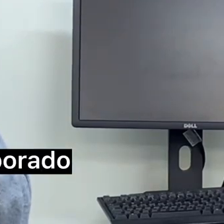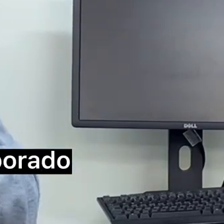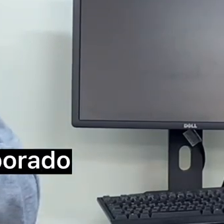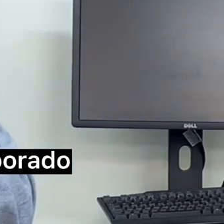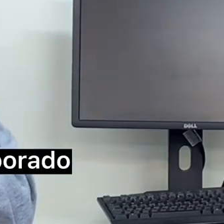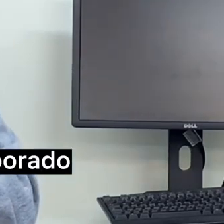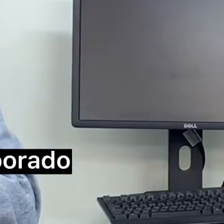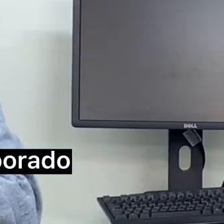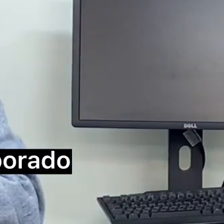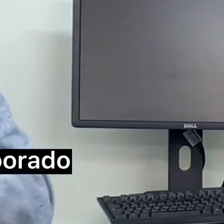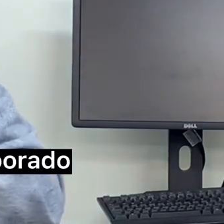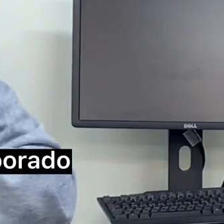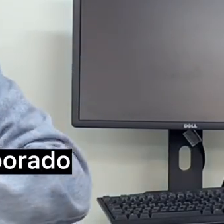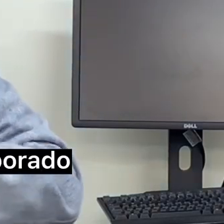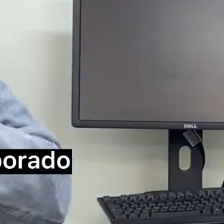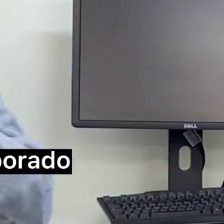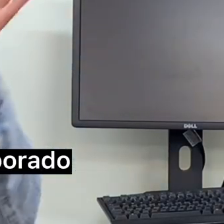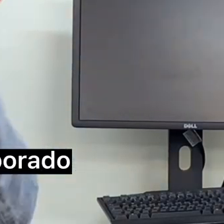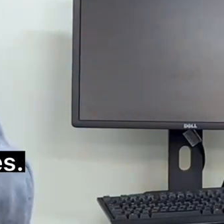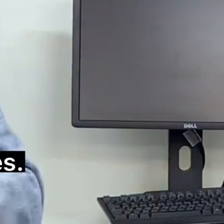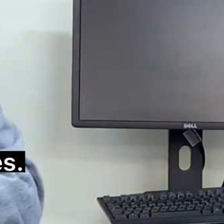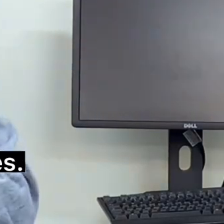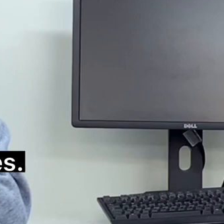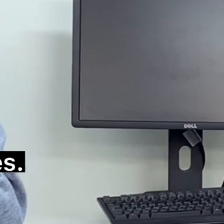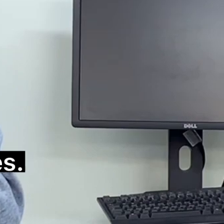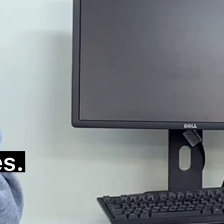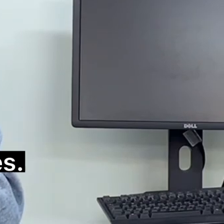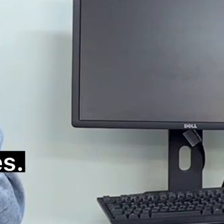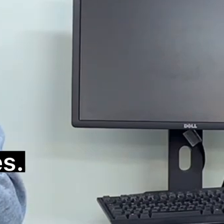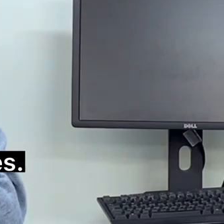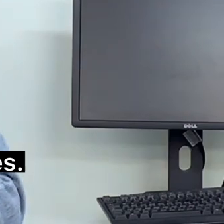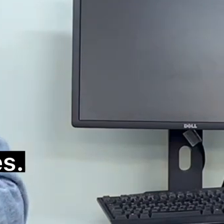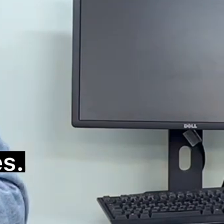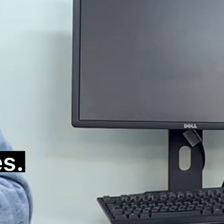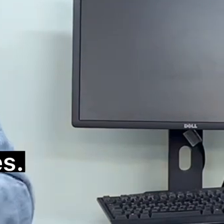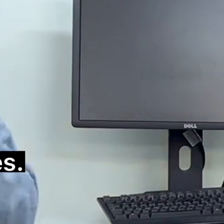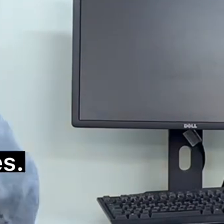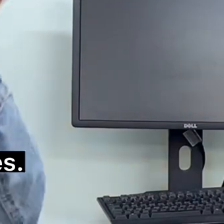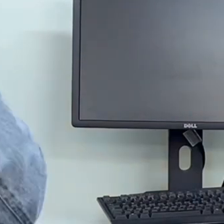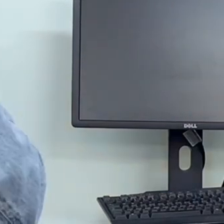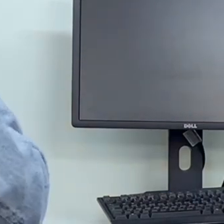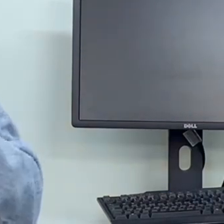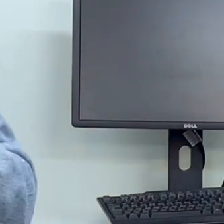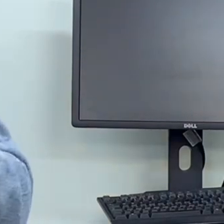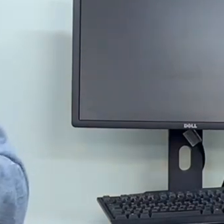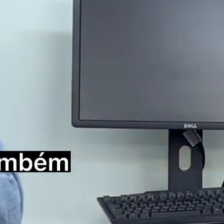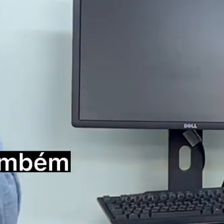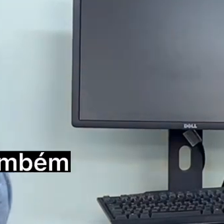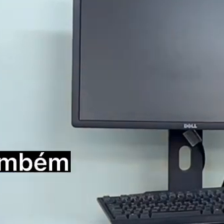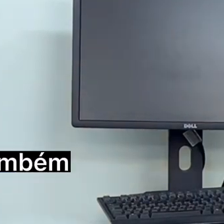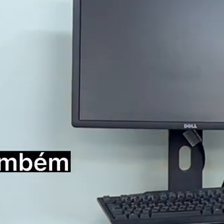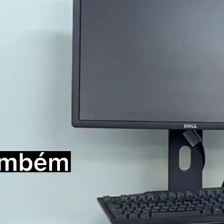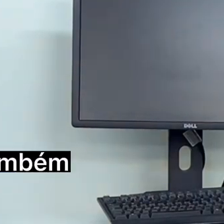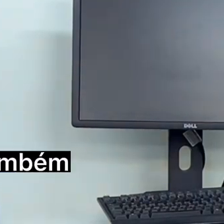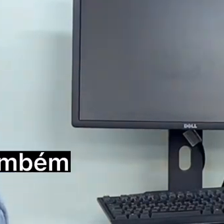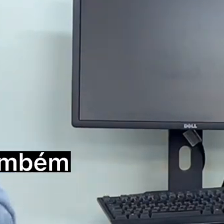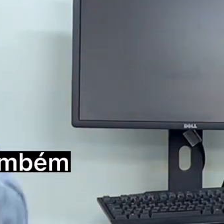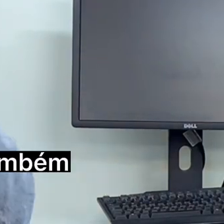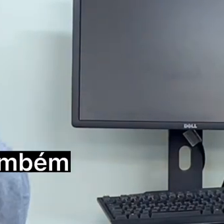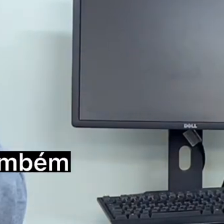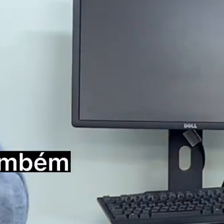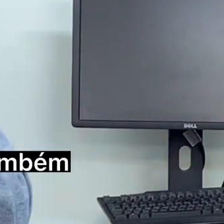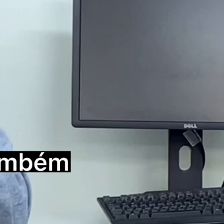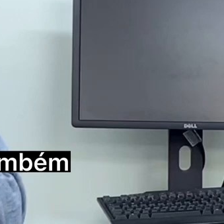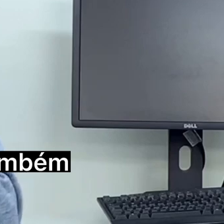fazer um texto mais elaborado, contando a história de cada um deles. Nós observamos